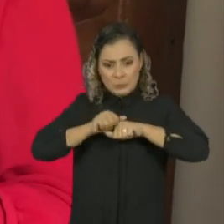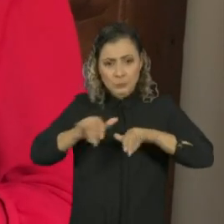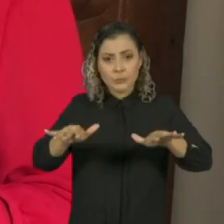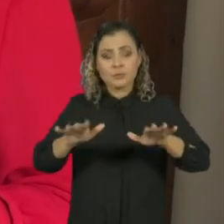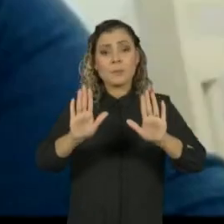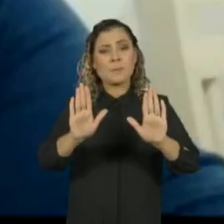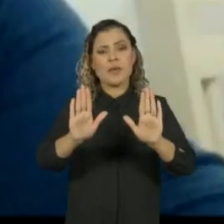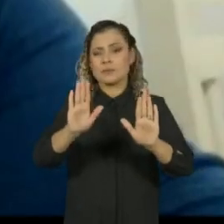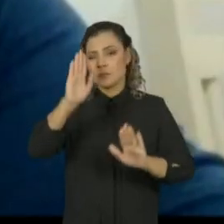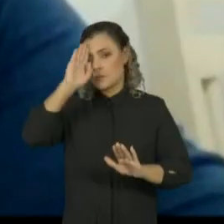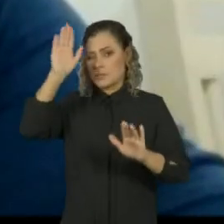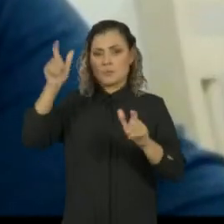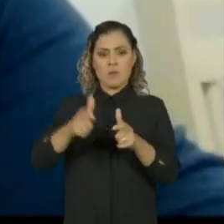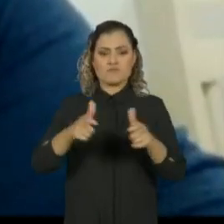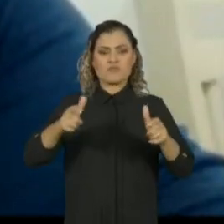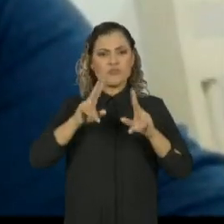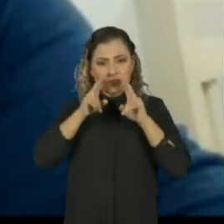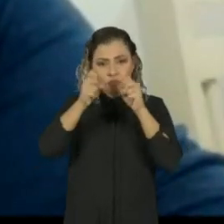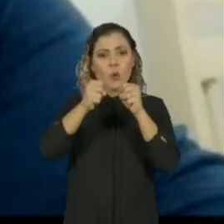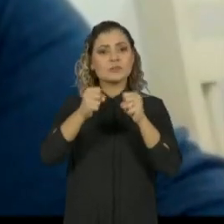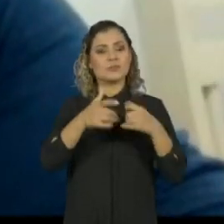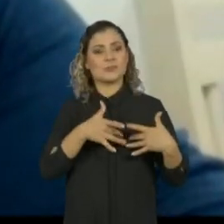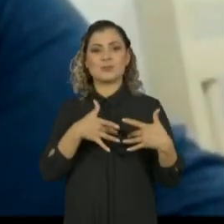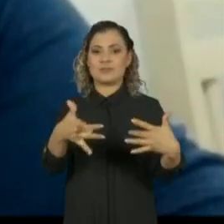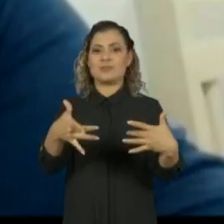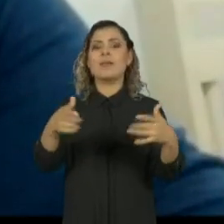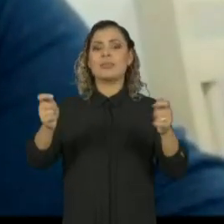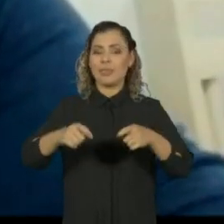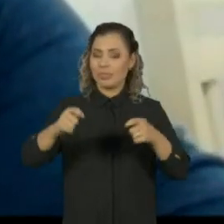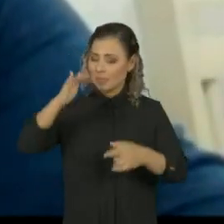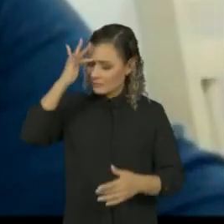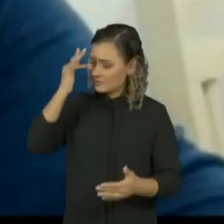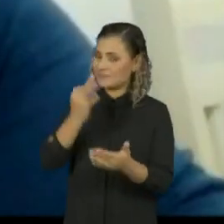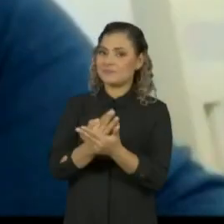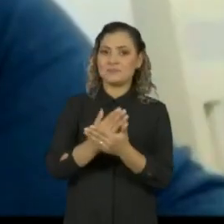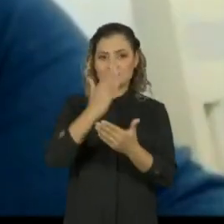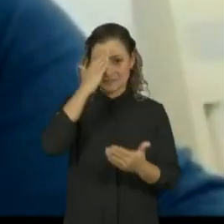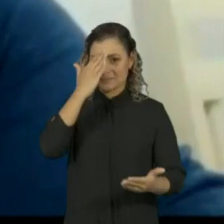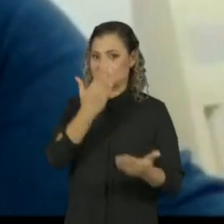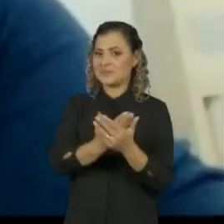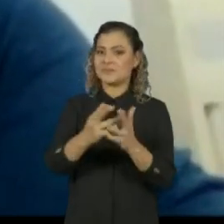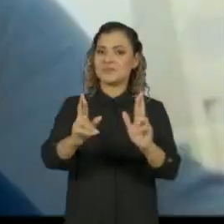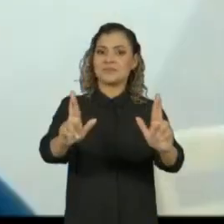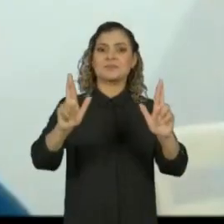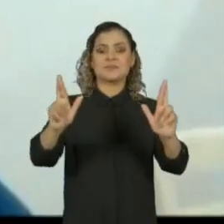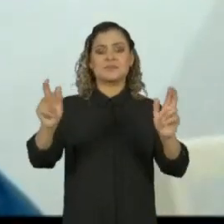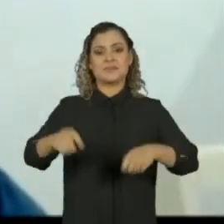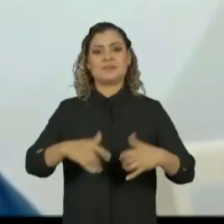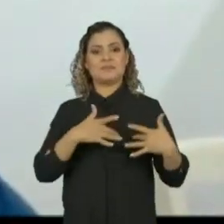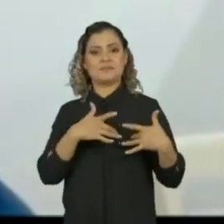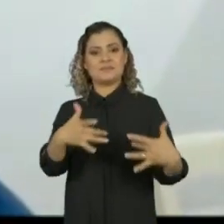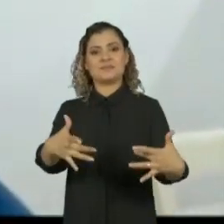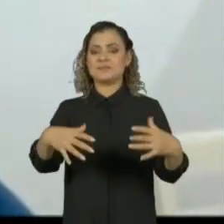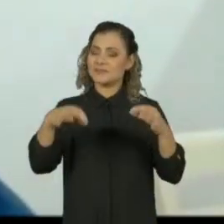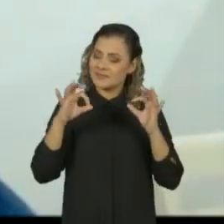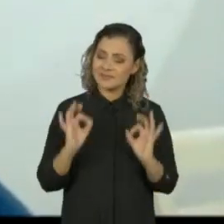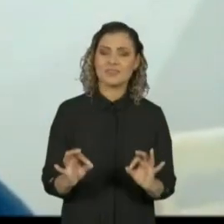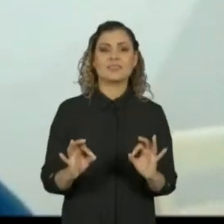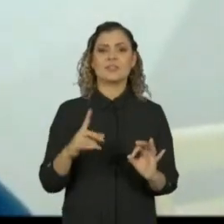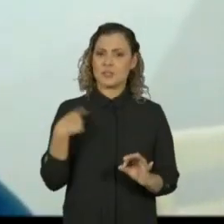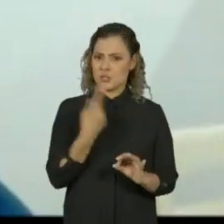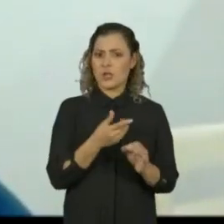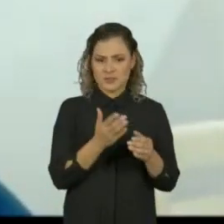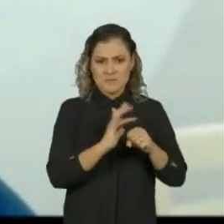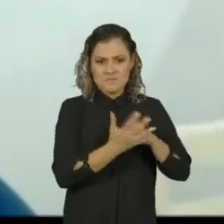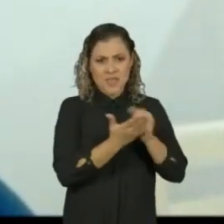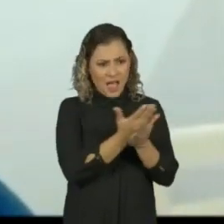solidariedade. Existe a esperança, a fé, a solidariedade. Com certeza a gente vai passar